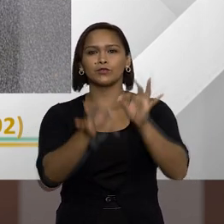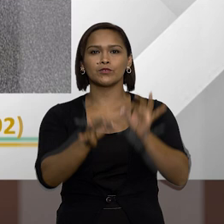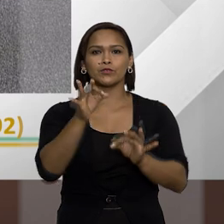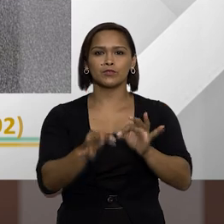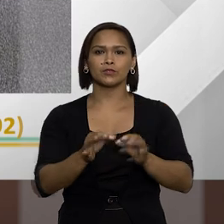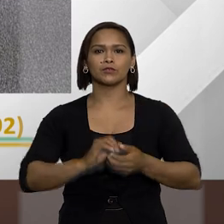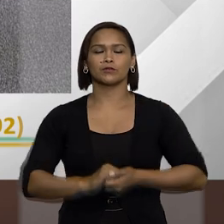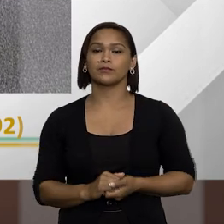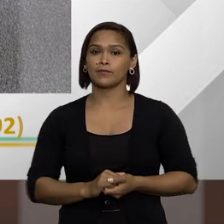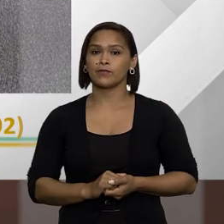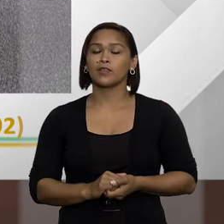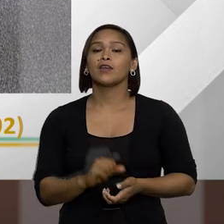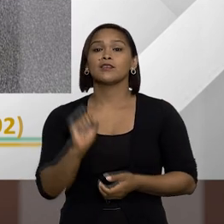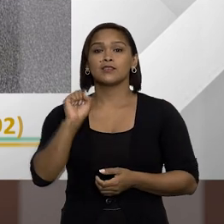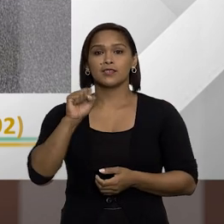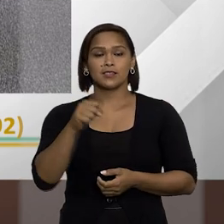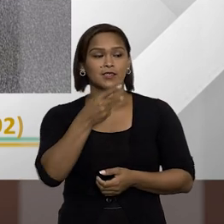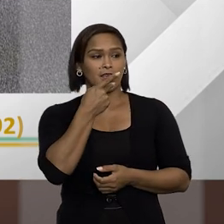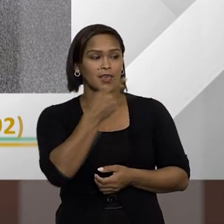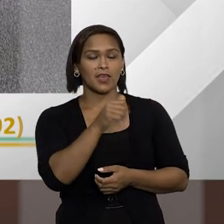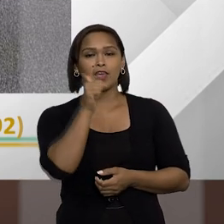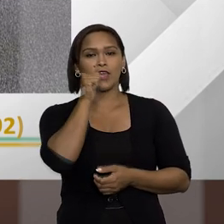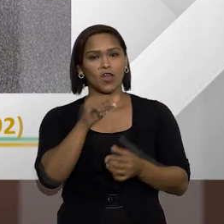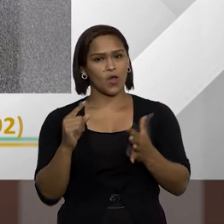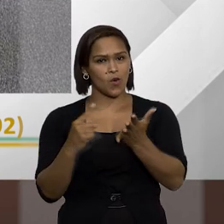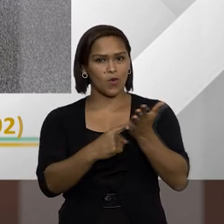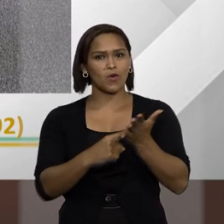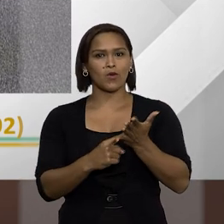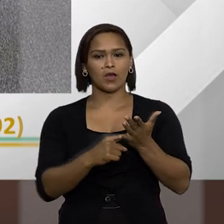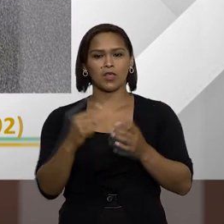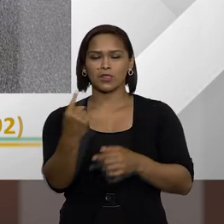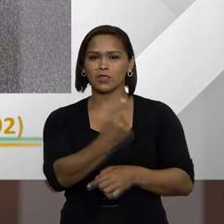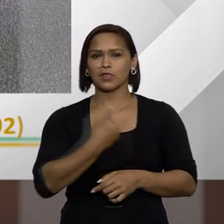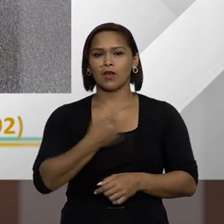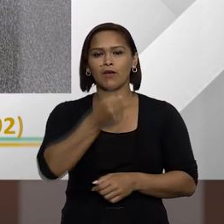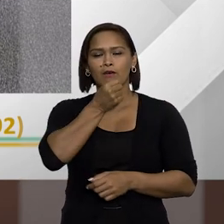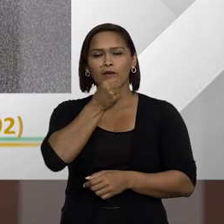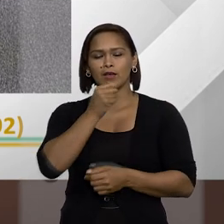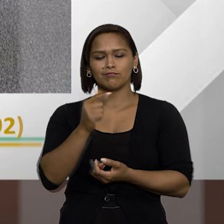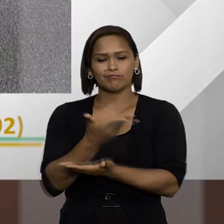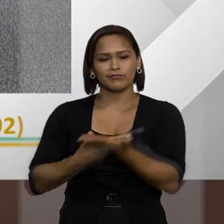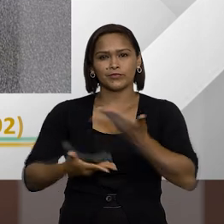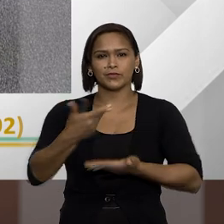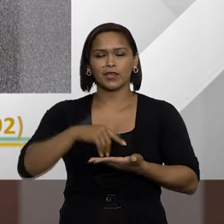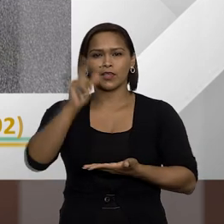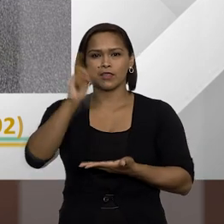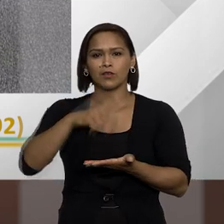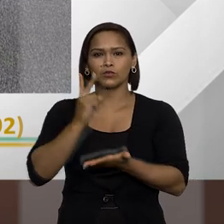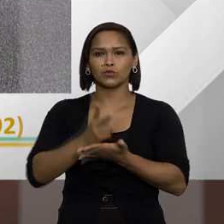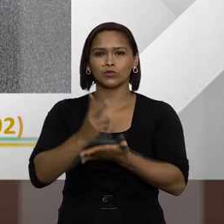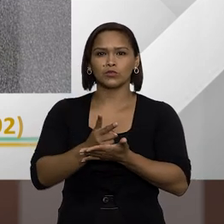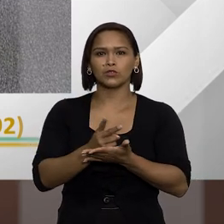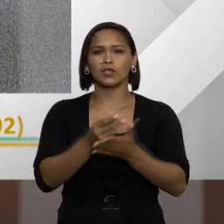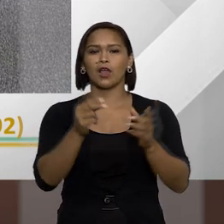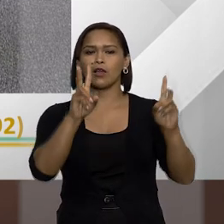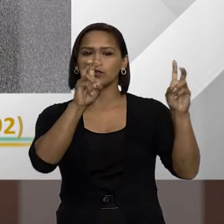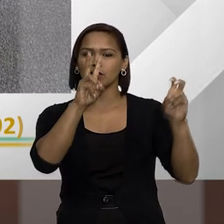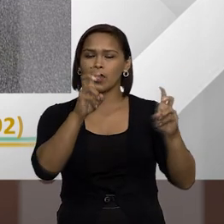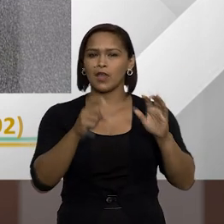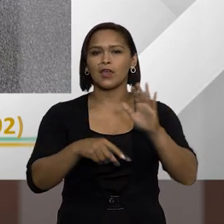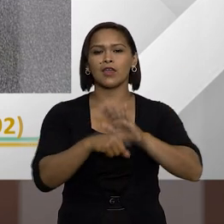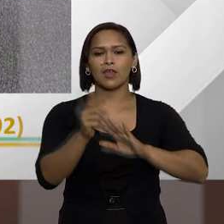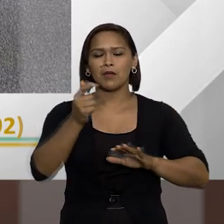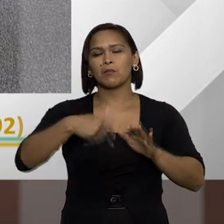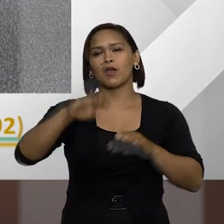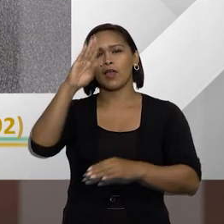jurídico, enfim. Pois é, Fátima, concordo contigo. Para nós do meio jornalístico e que temos que lidar com assuntos relacionados a